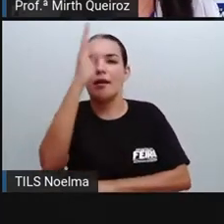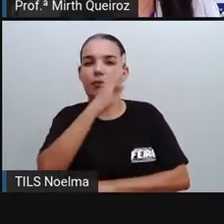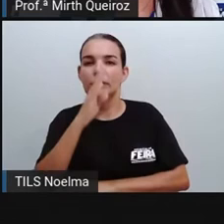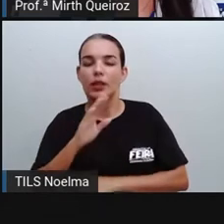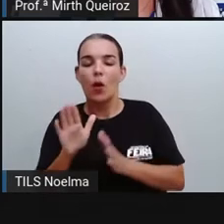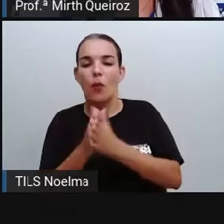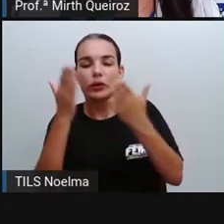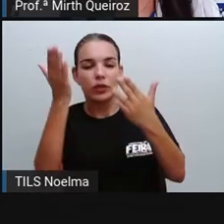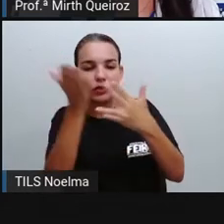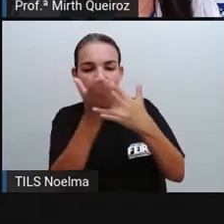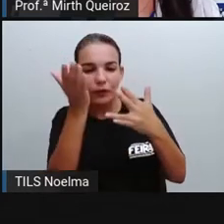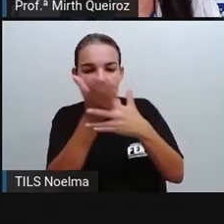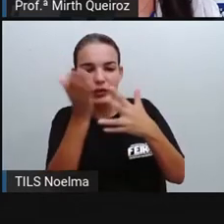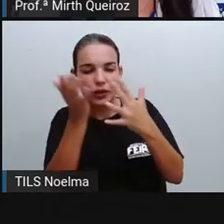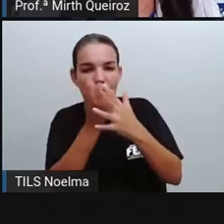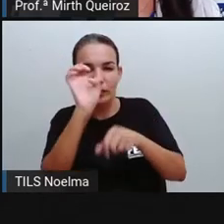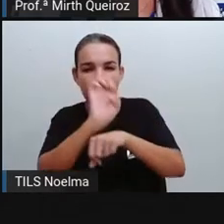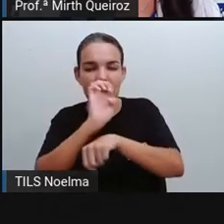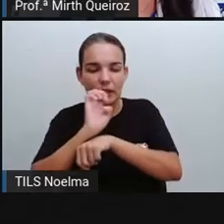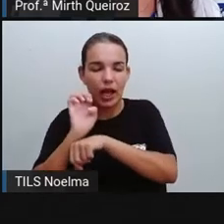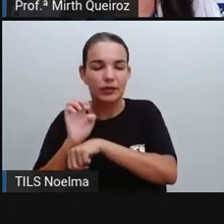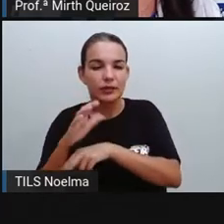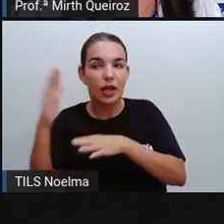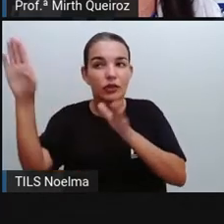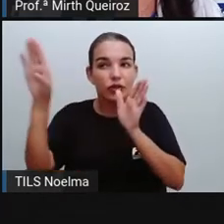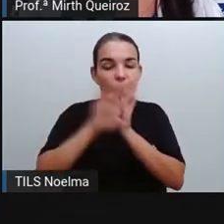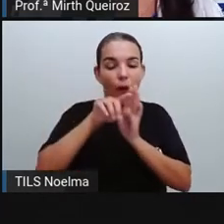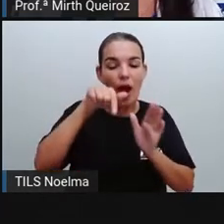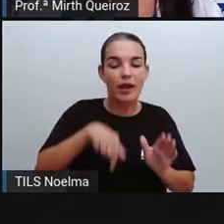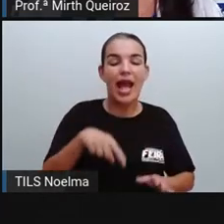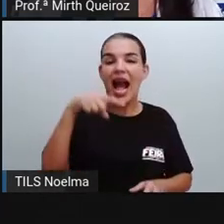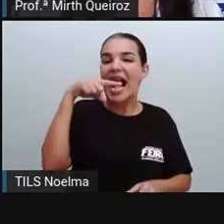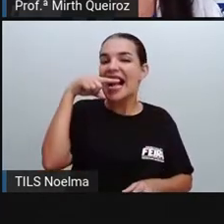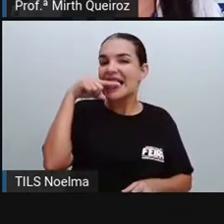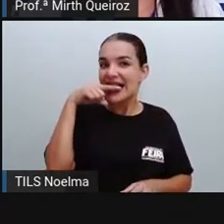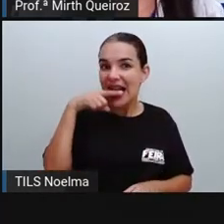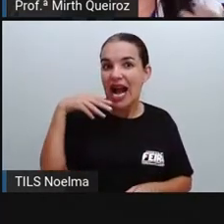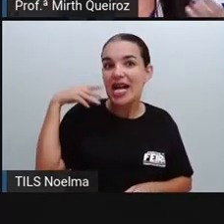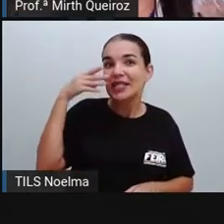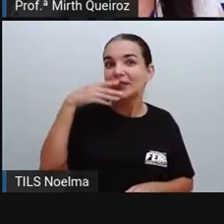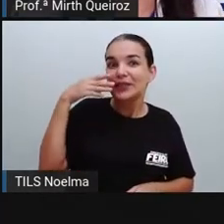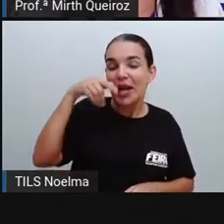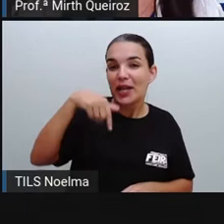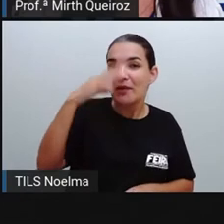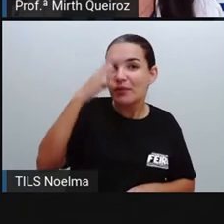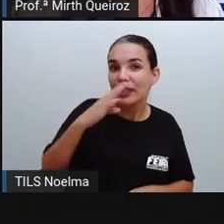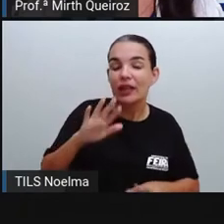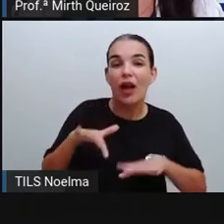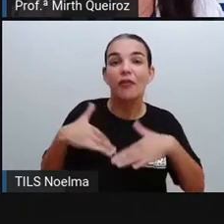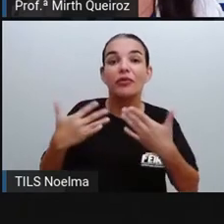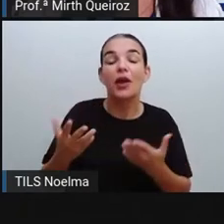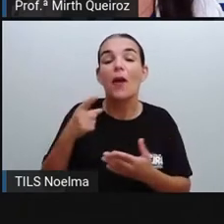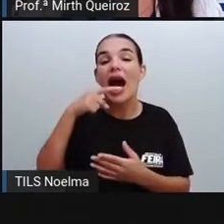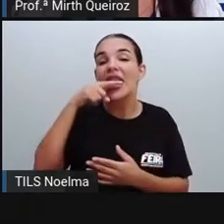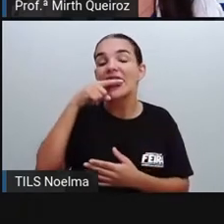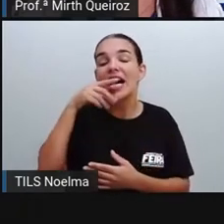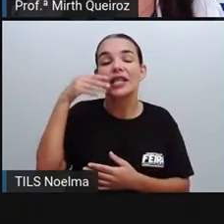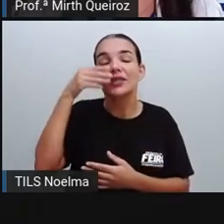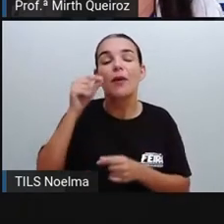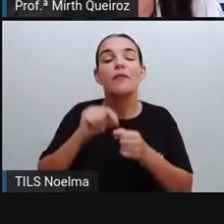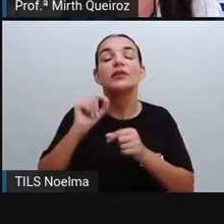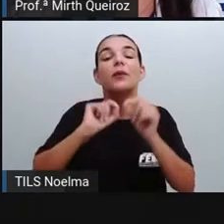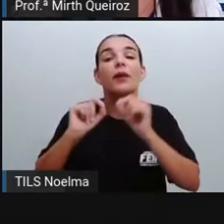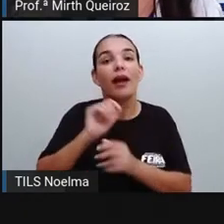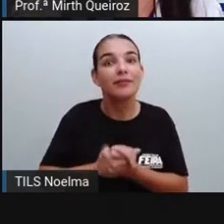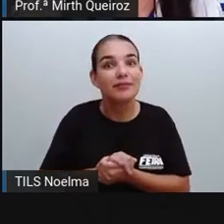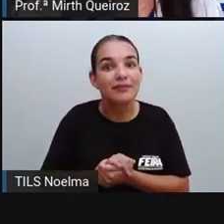e vieram as primeiras mudas de cana de açúcar para o Brasil. E para que eram essas canas de açúcar? Era